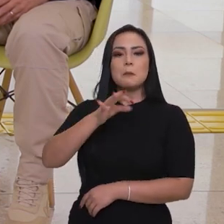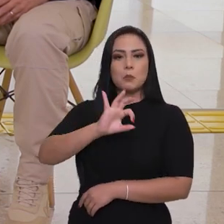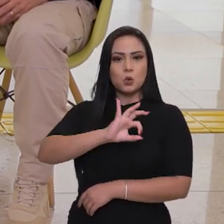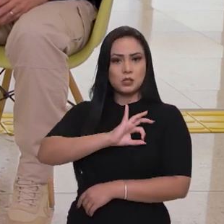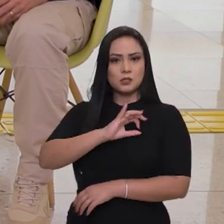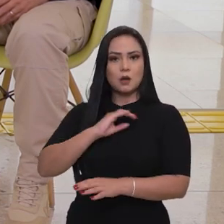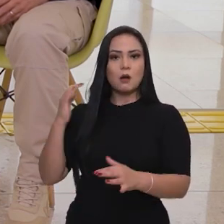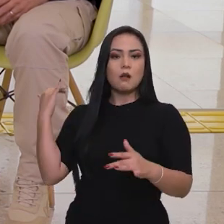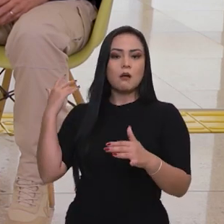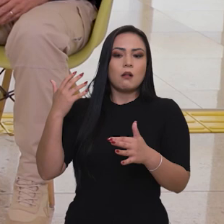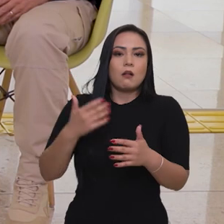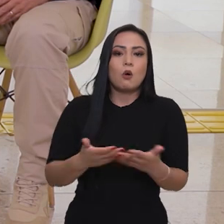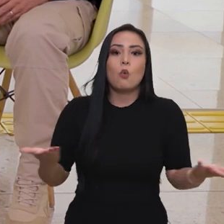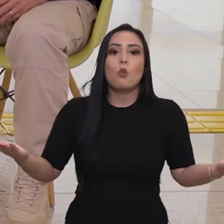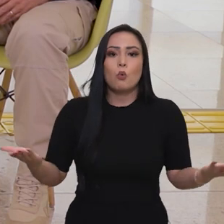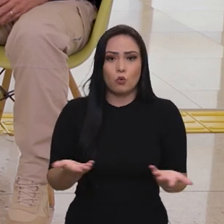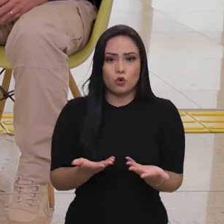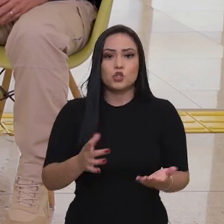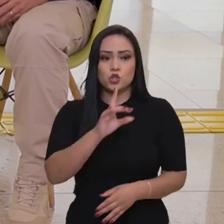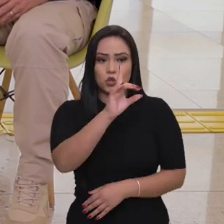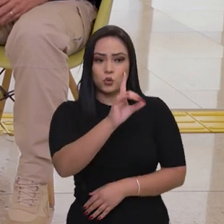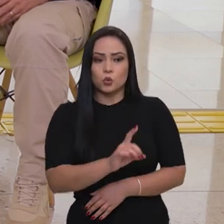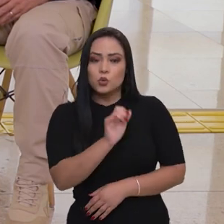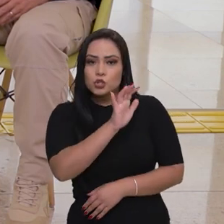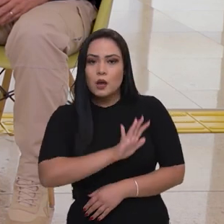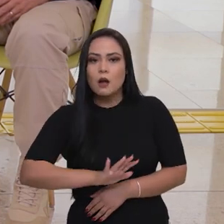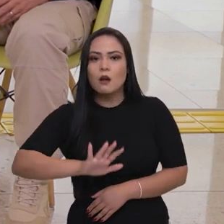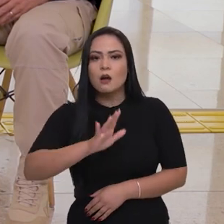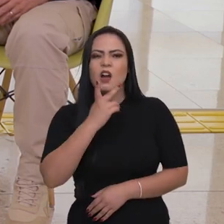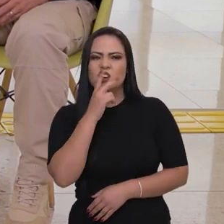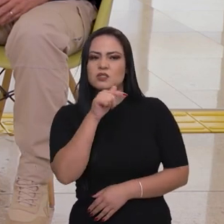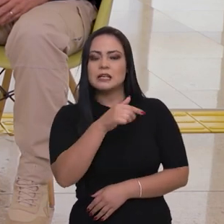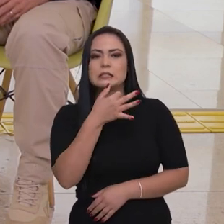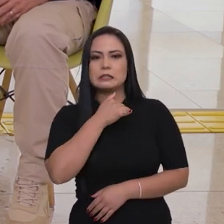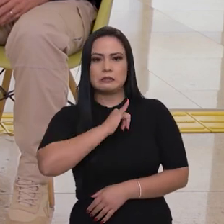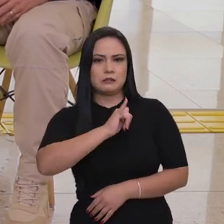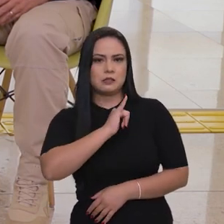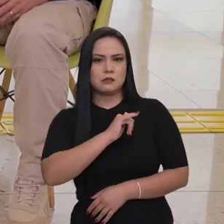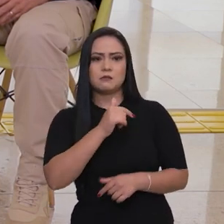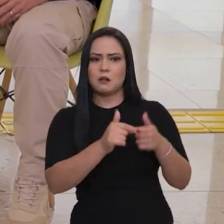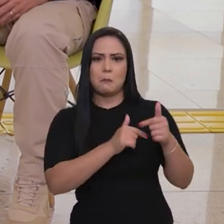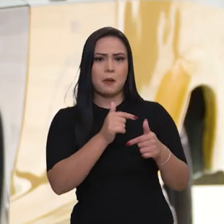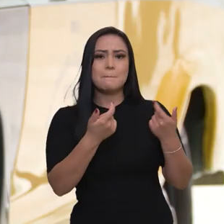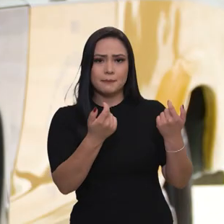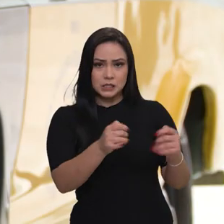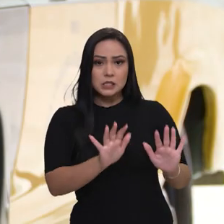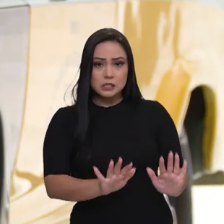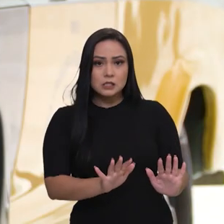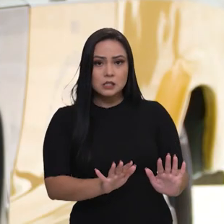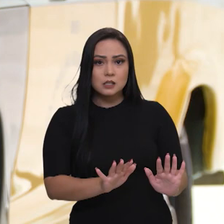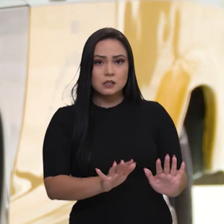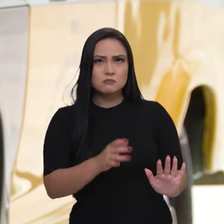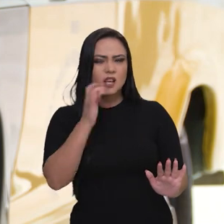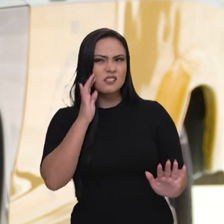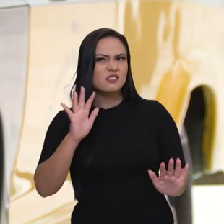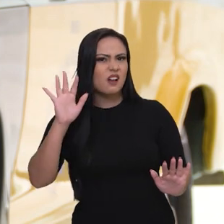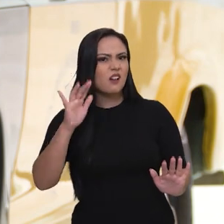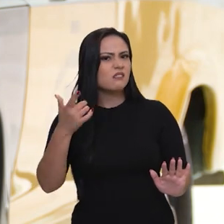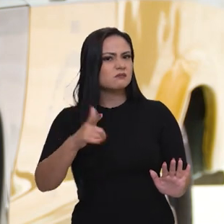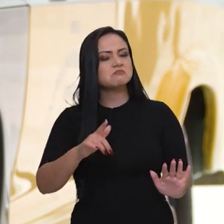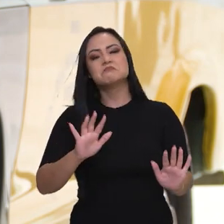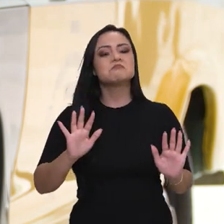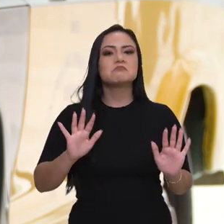policial de carreira, hoje diretor geral, achou dessa afirmação? Esse trabalho precisa realmente ser